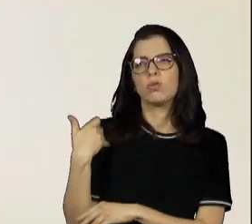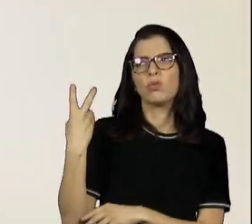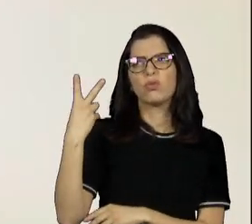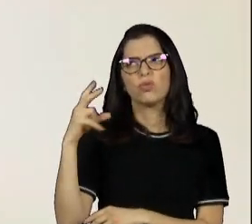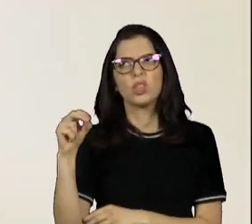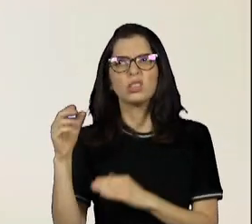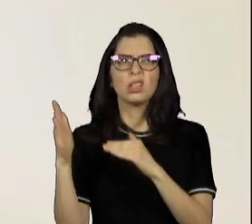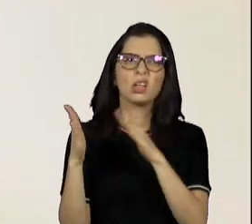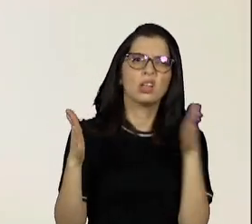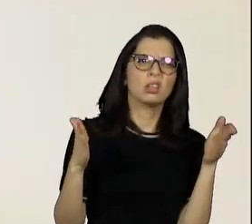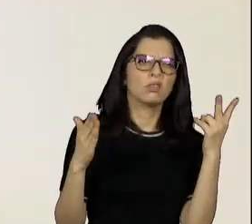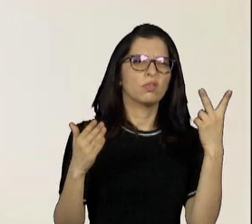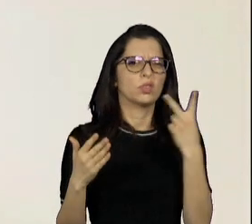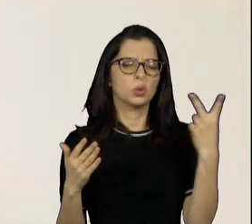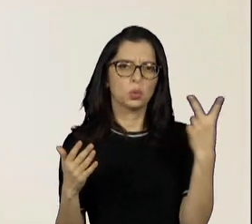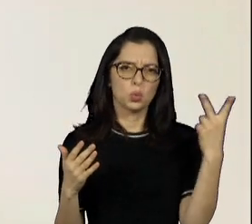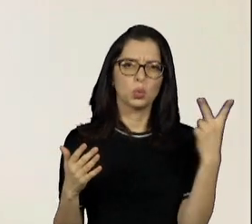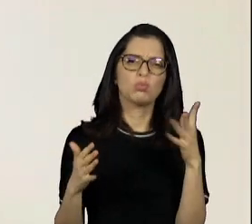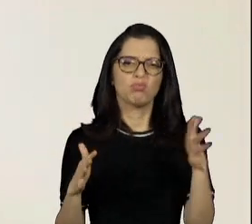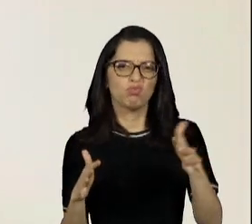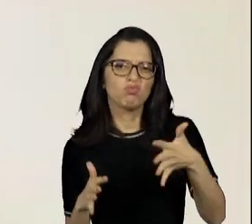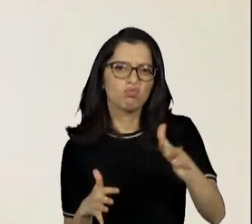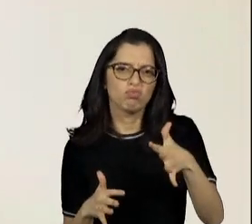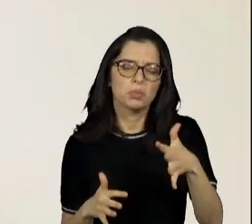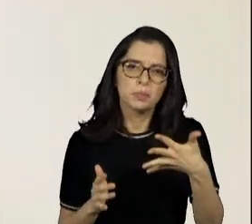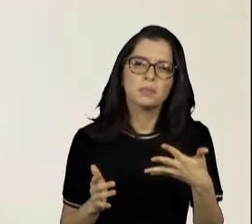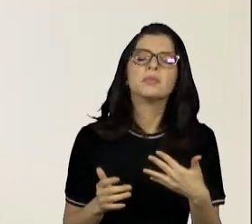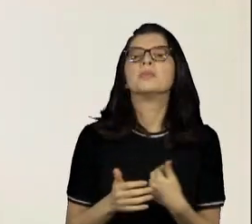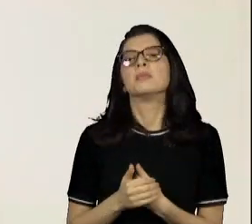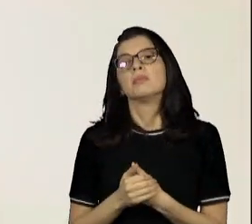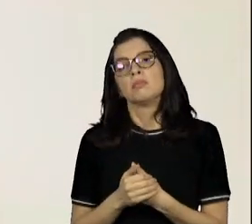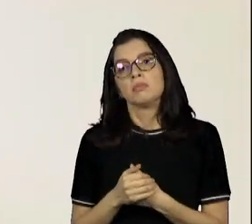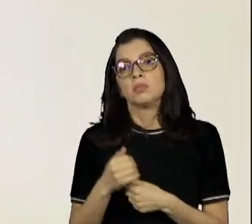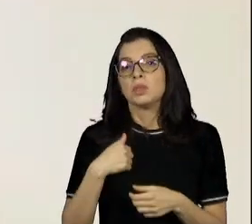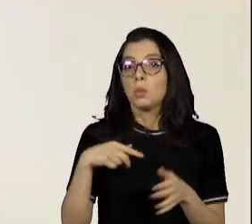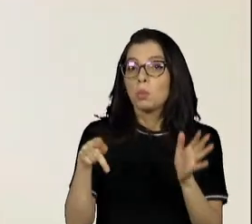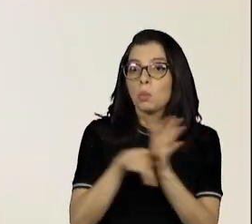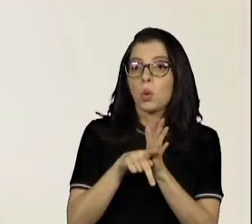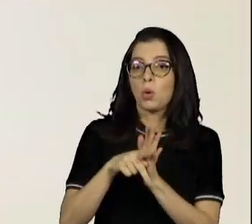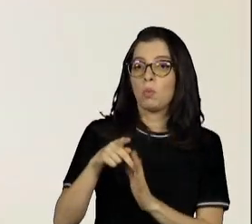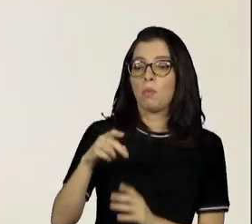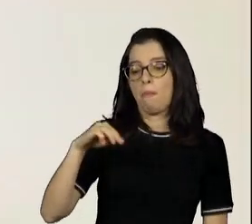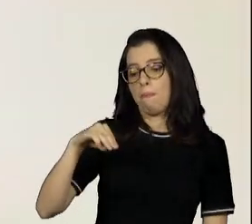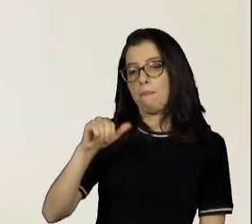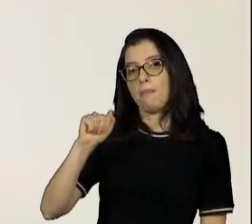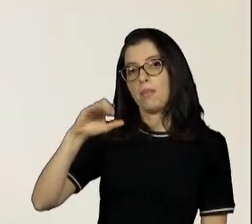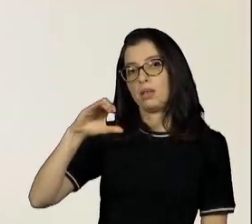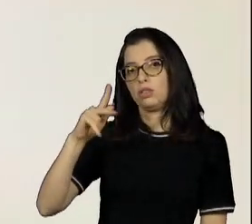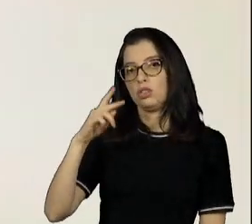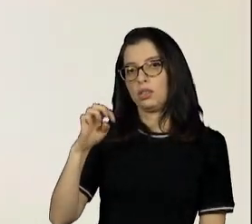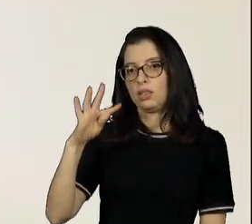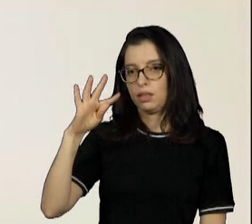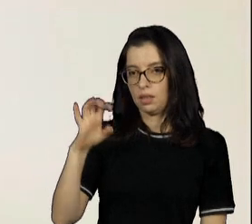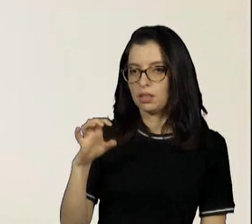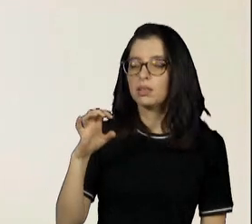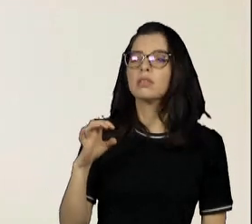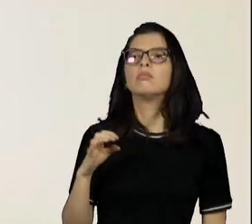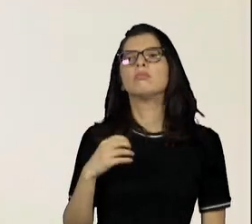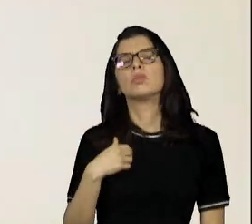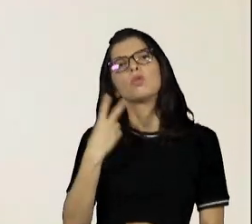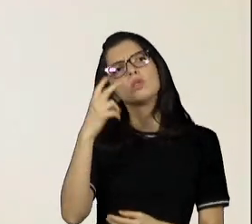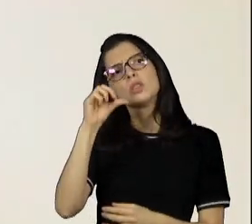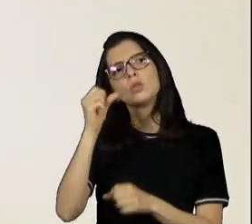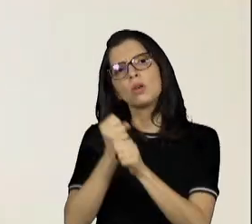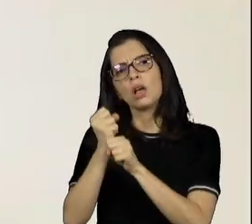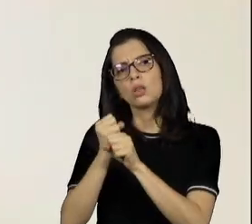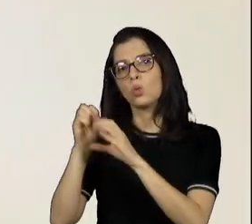22 anos e meio, quase 23 anos na Manchete, depois eu fui para a Globo, fiquei mais 29 anos lá, e depois eu fui